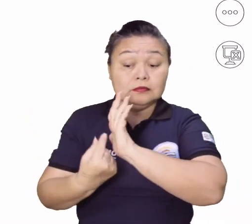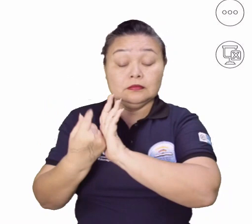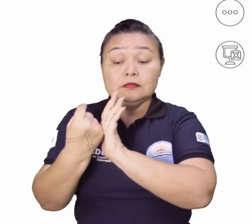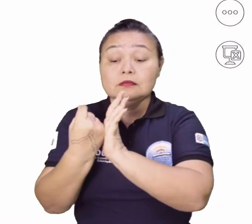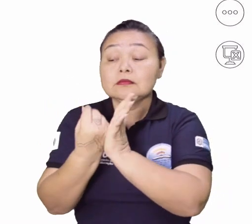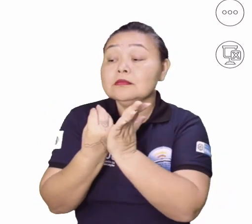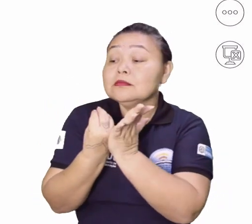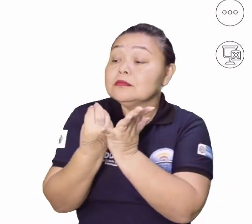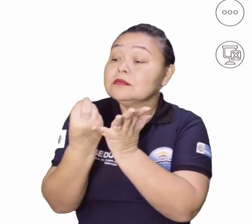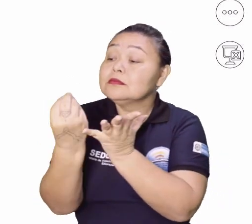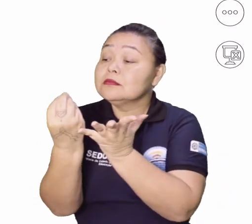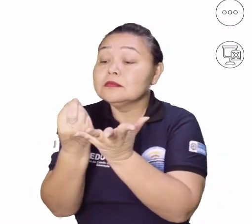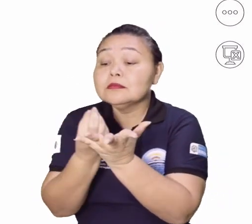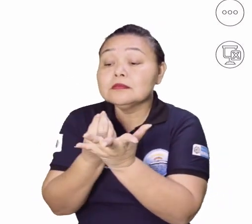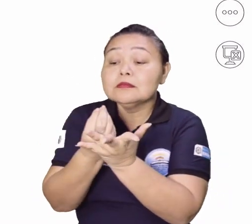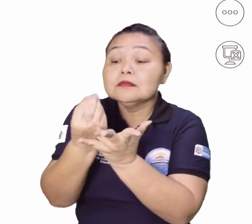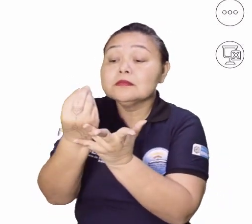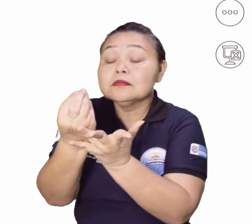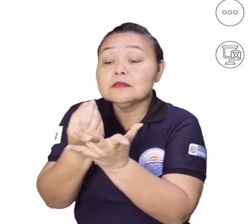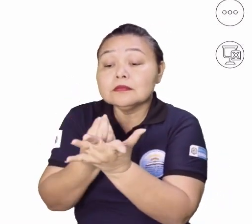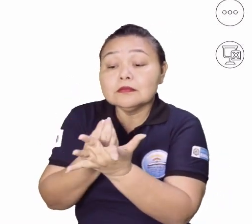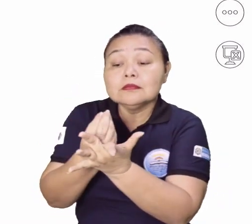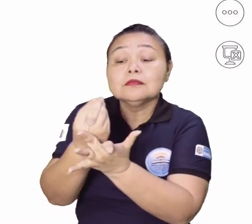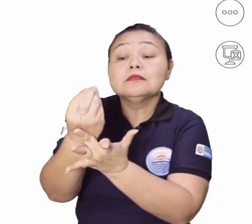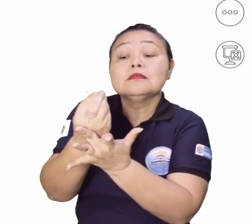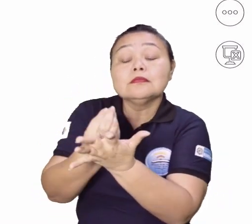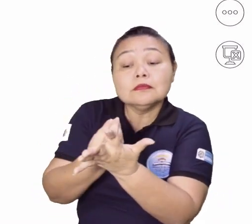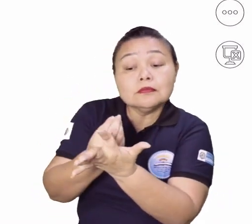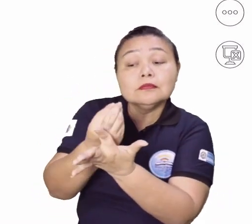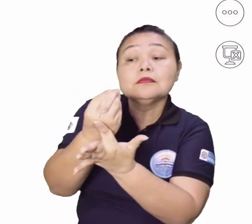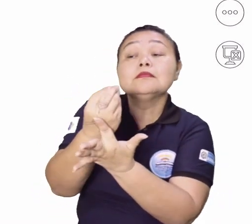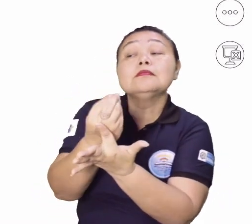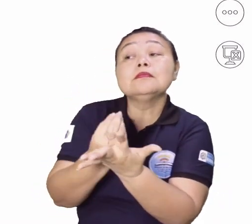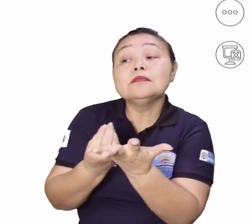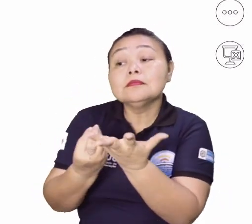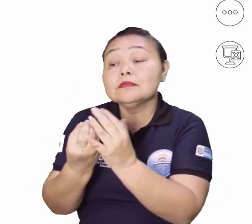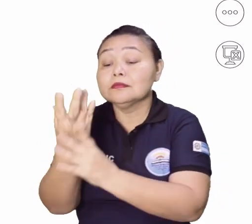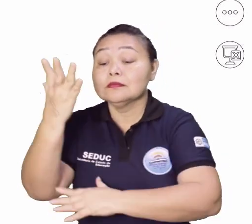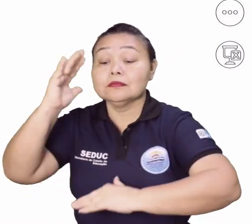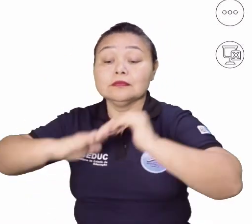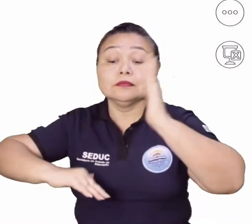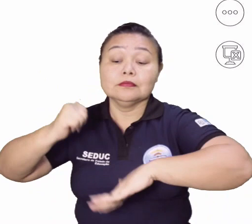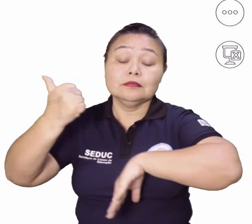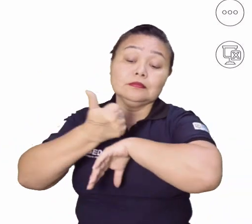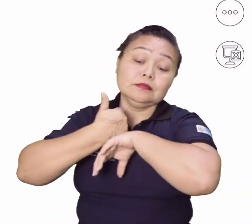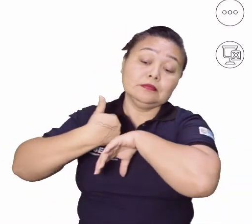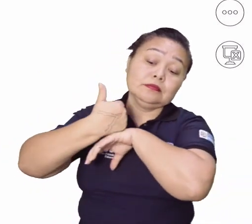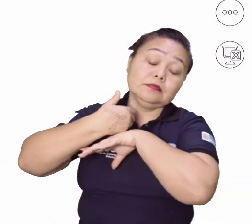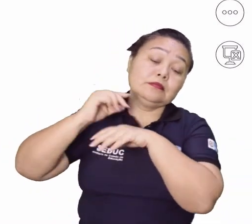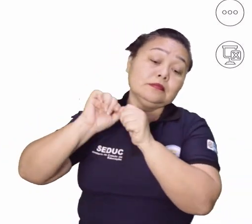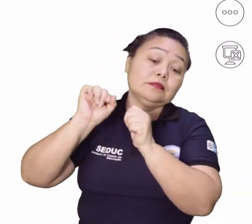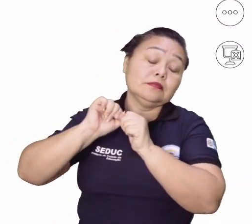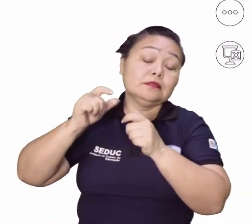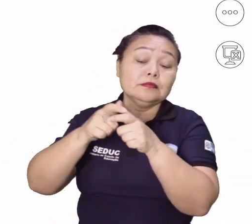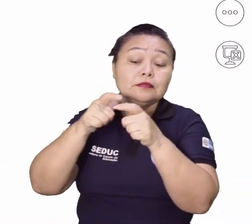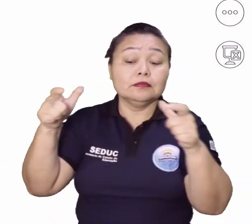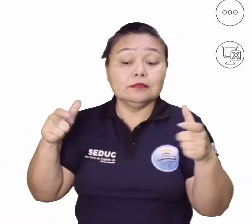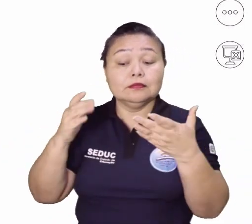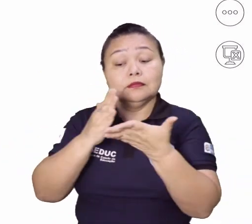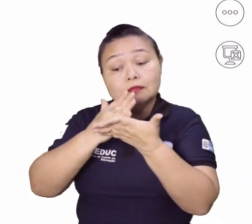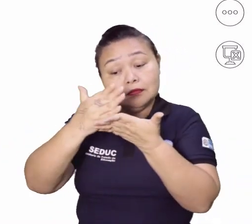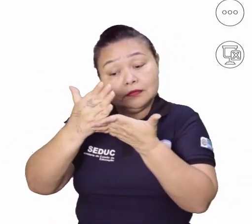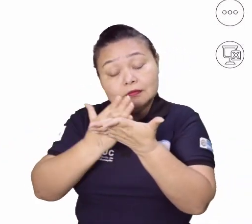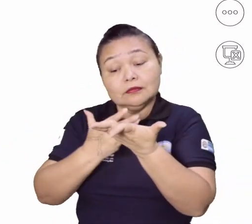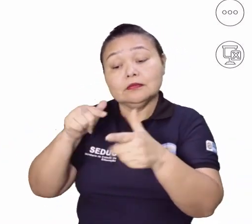tarefas foram divididas em vários outros profissionais, né? E fala também que quanto maior a divisão